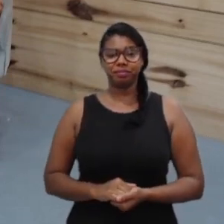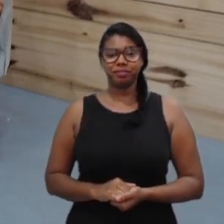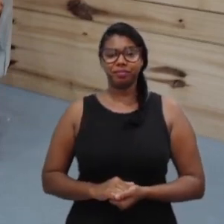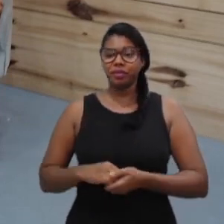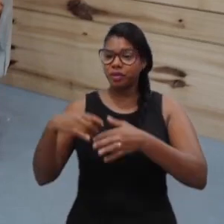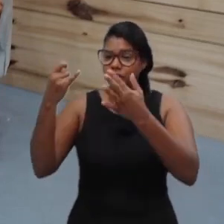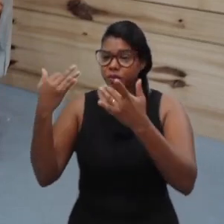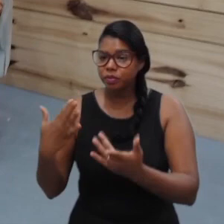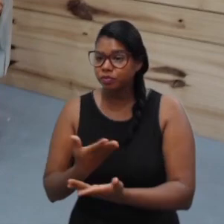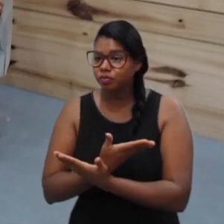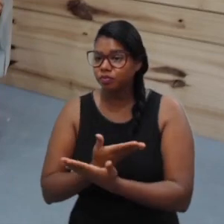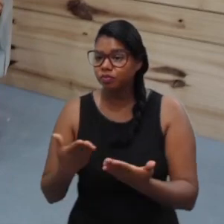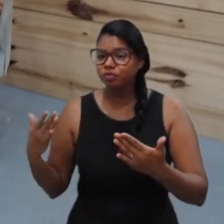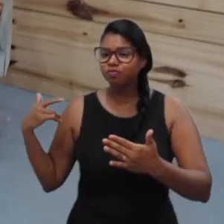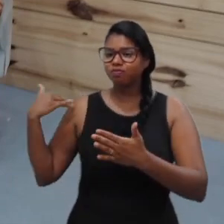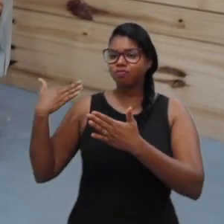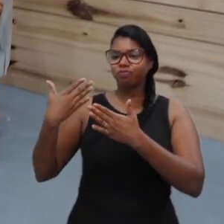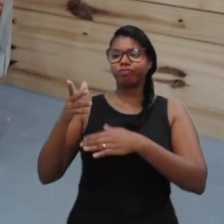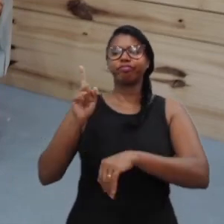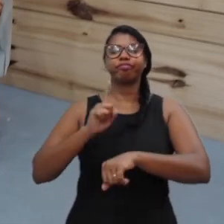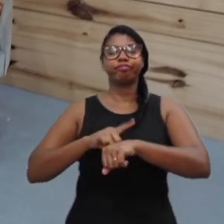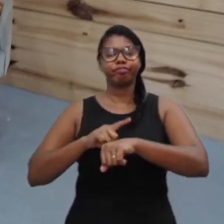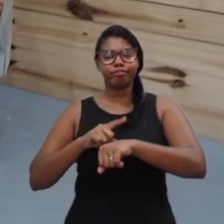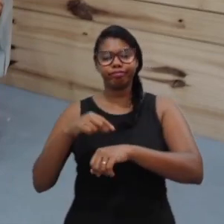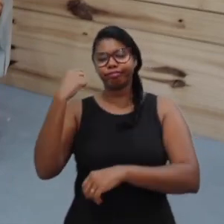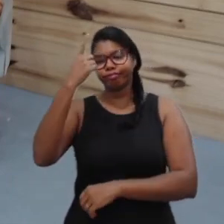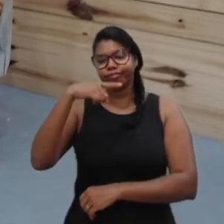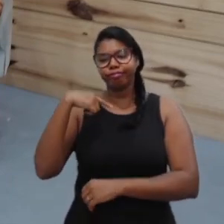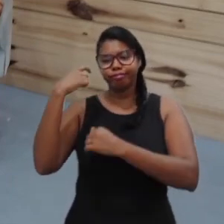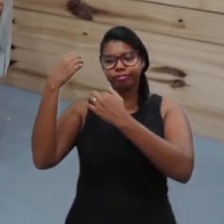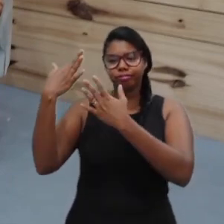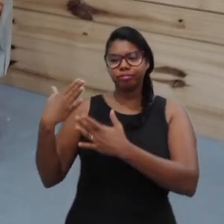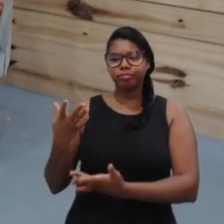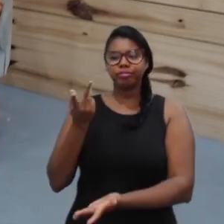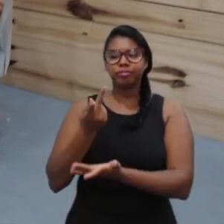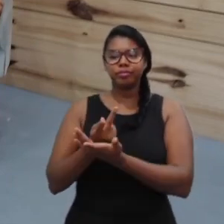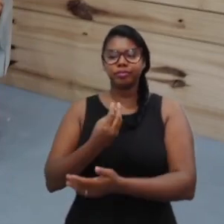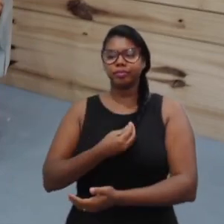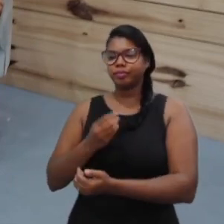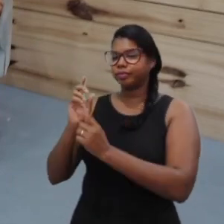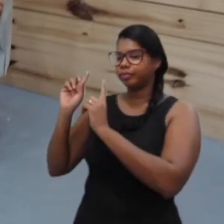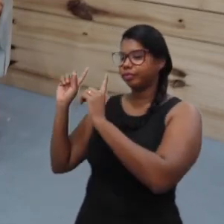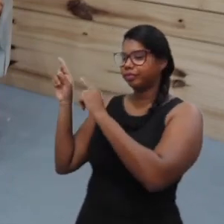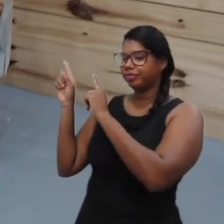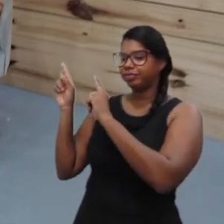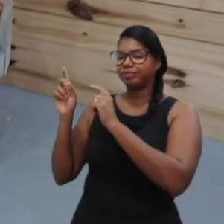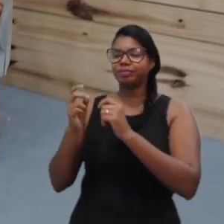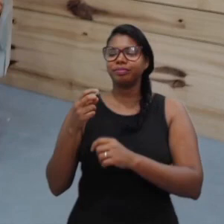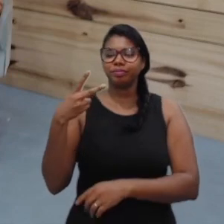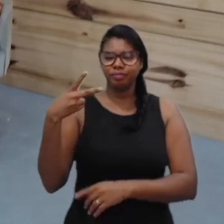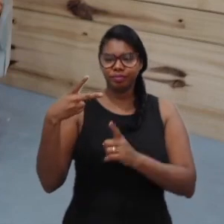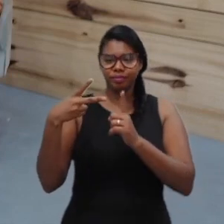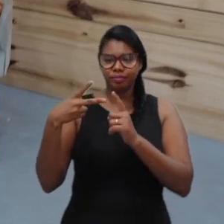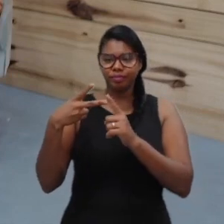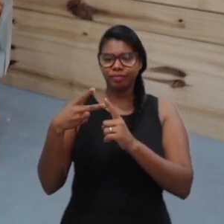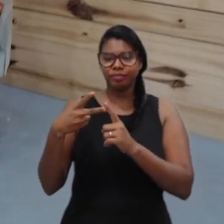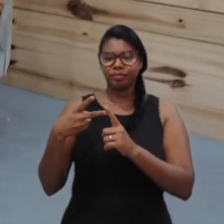ia me estender aqui por horas. Mas, assim, dois que eram bem comuns, que